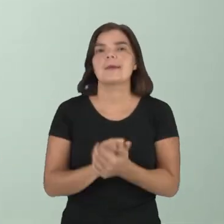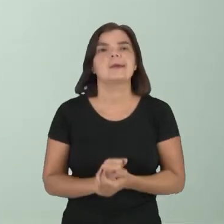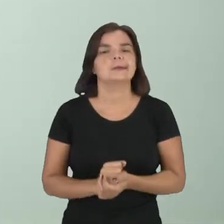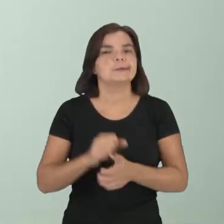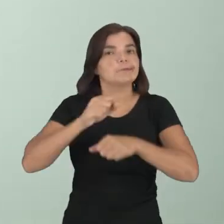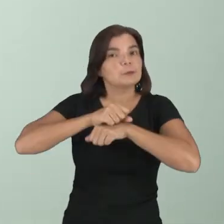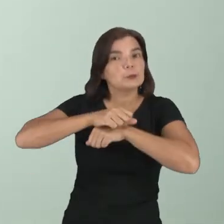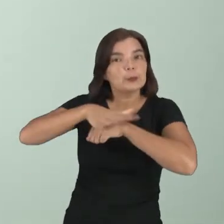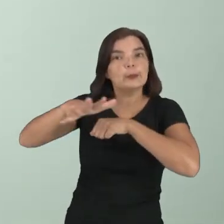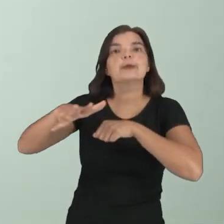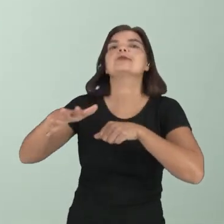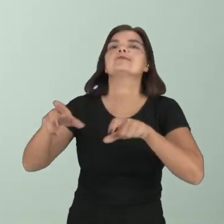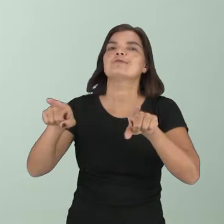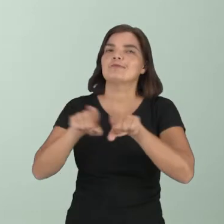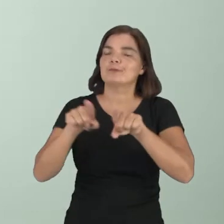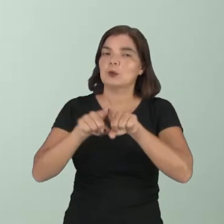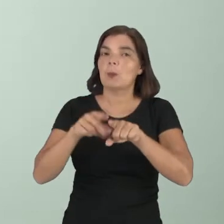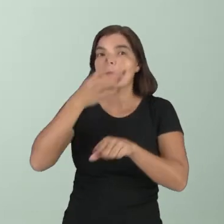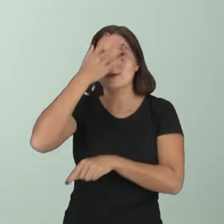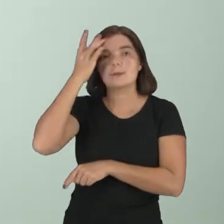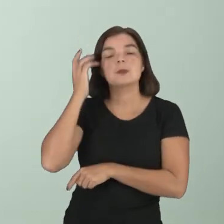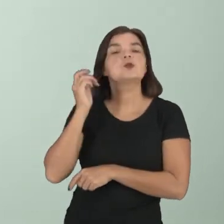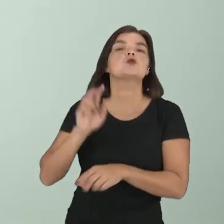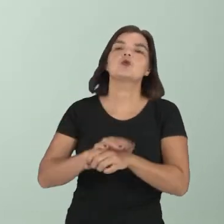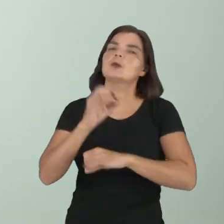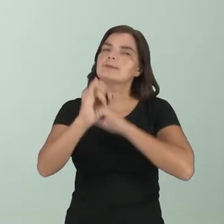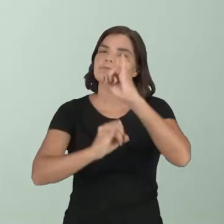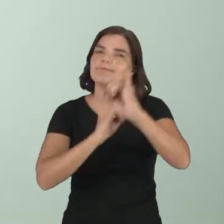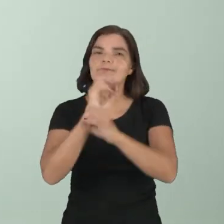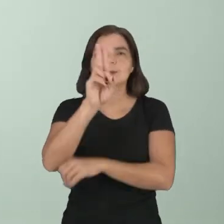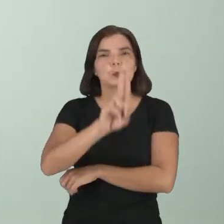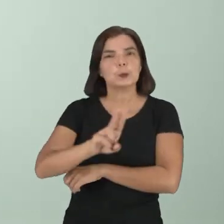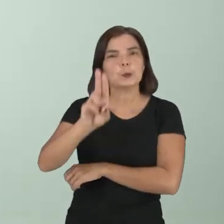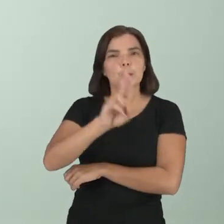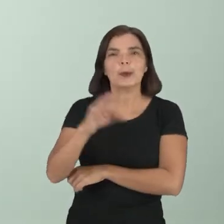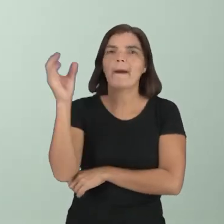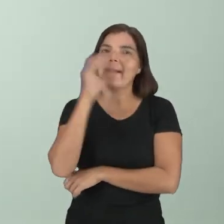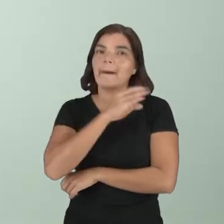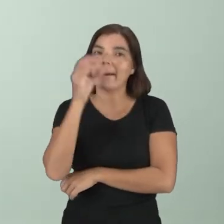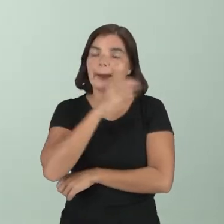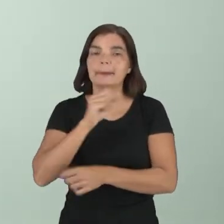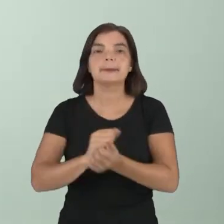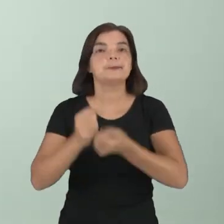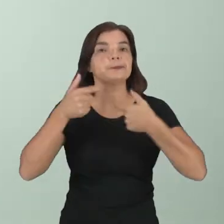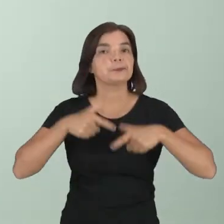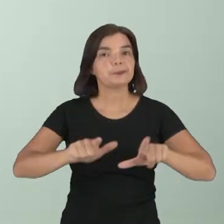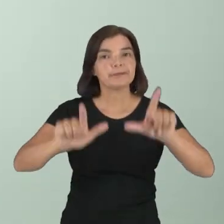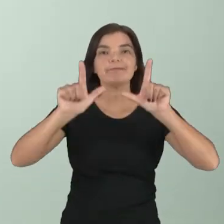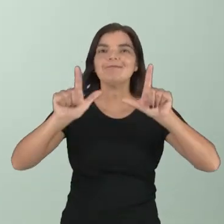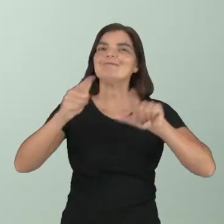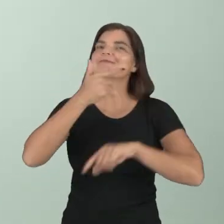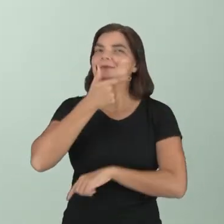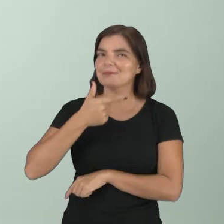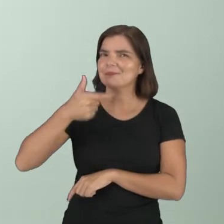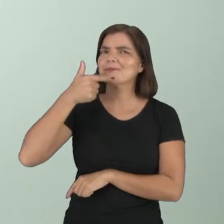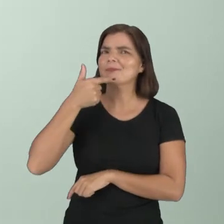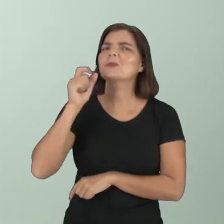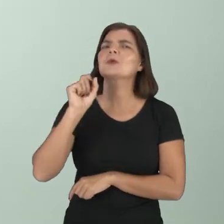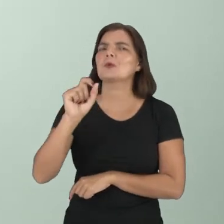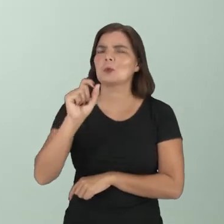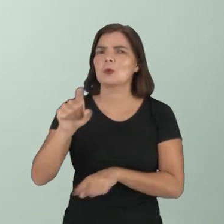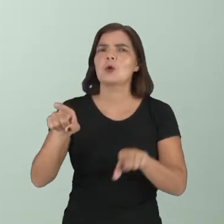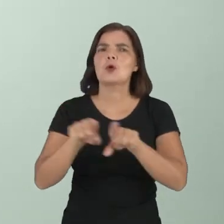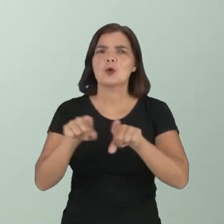se espalhe pelos usuários da internet rapidamente. No meme, você vai encontrar